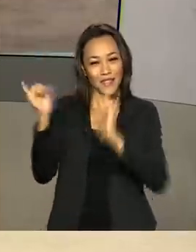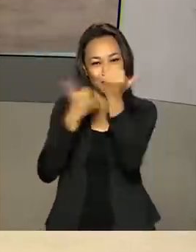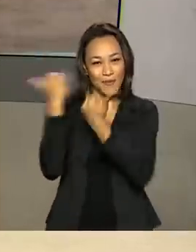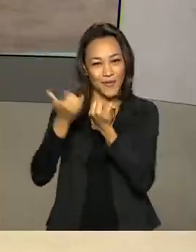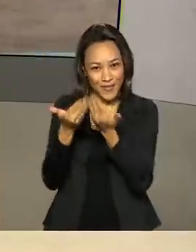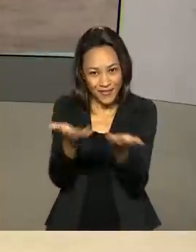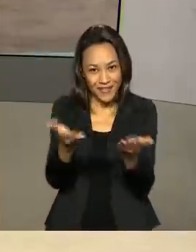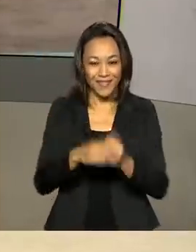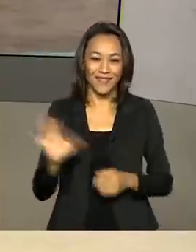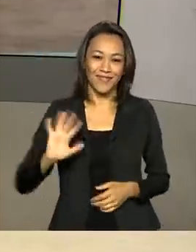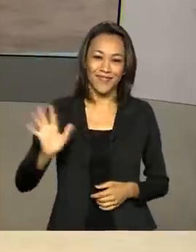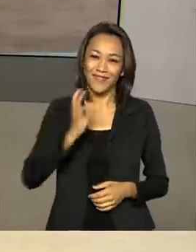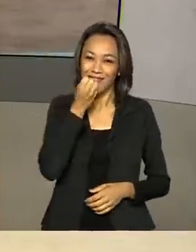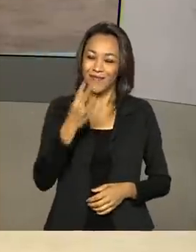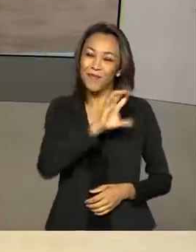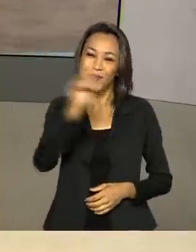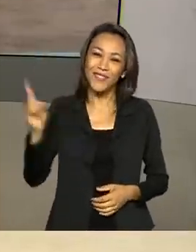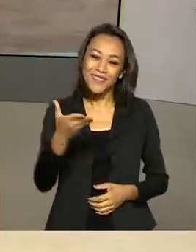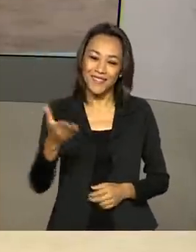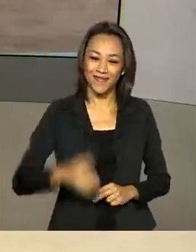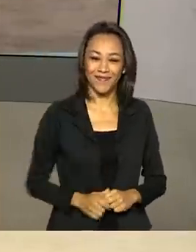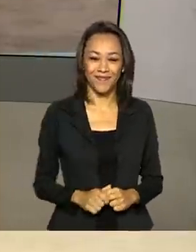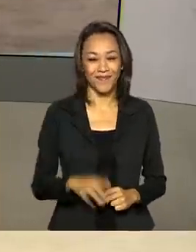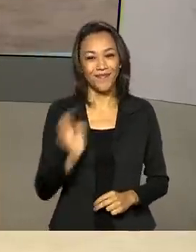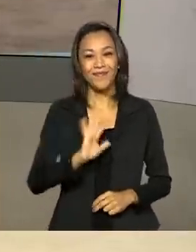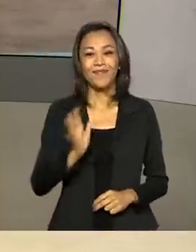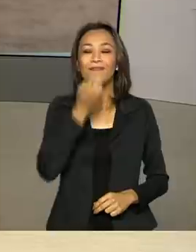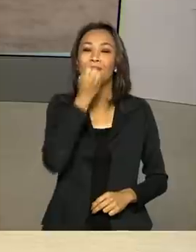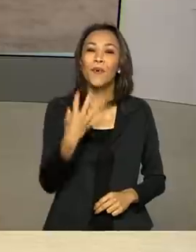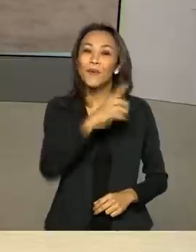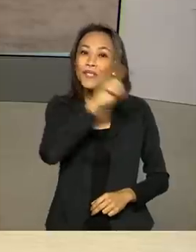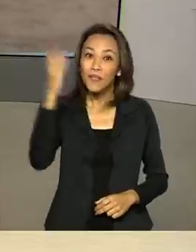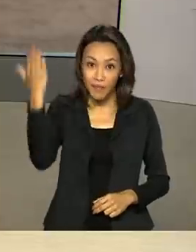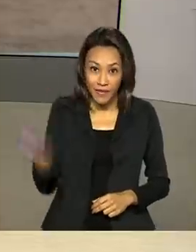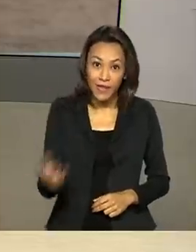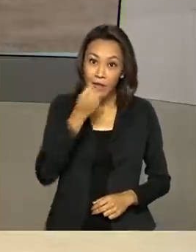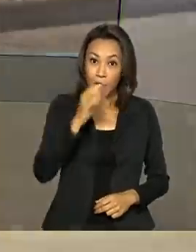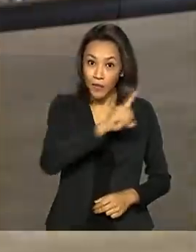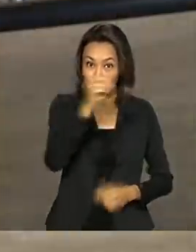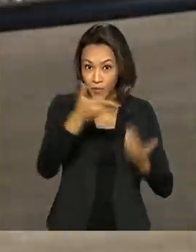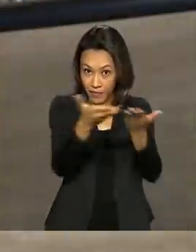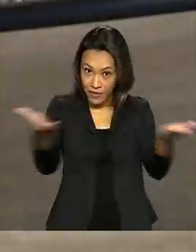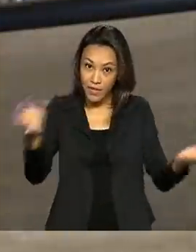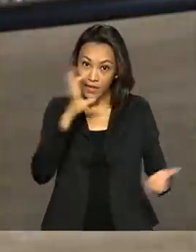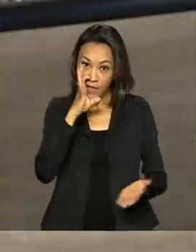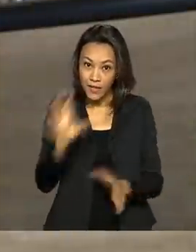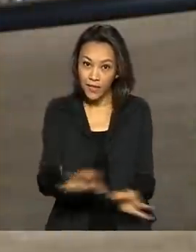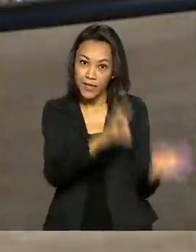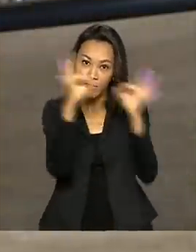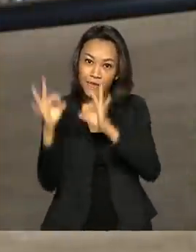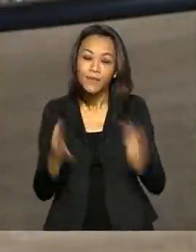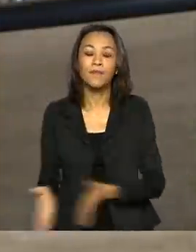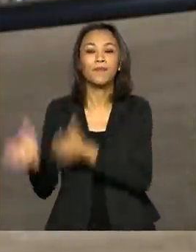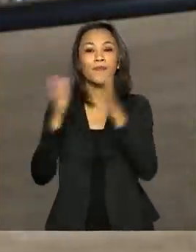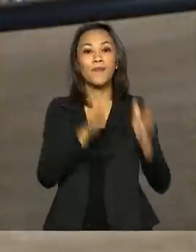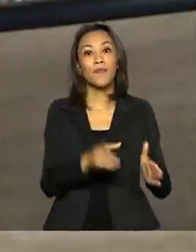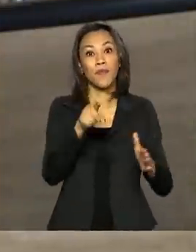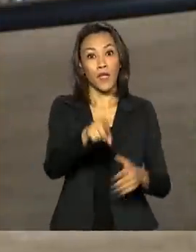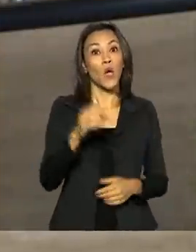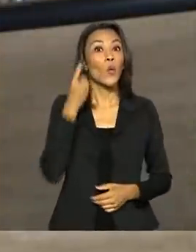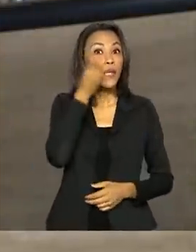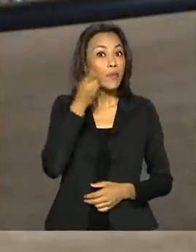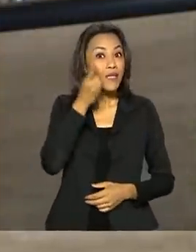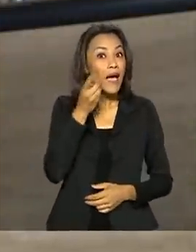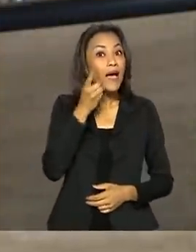para a gente. Oi, Ana, bom dia! Oi, Renata. Bom dia para você, bom dia para quem nos assiste. Olha, o deputado Arthur Lira, do PP de Alagoas,